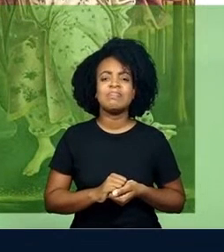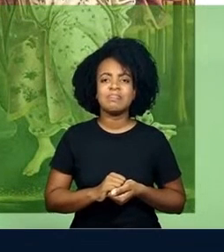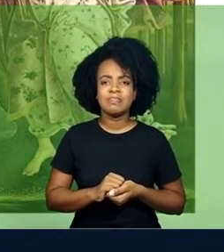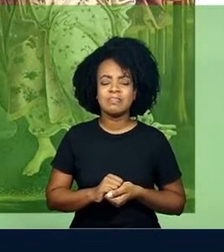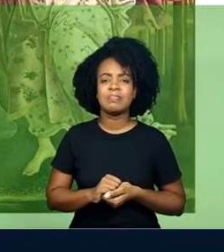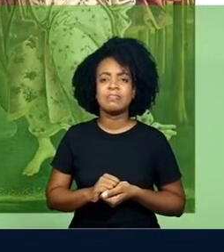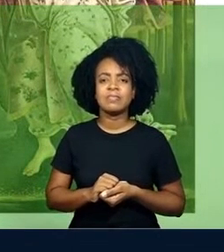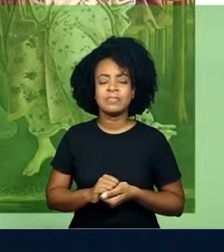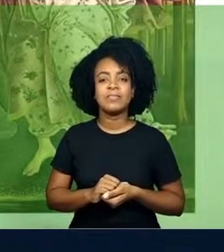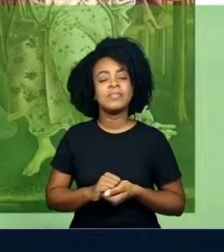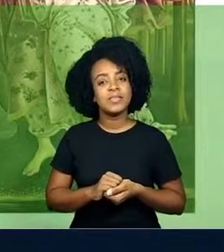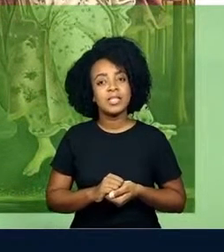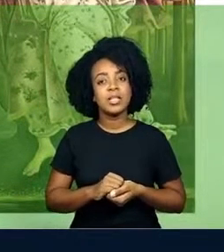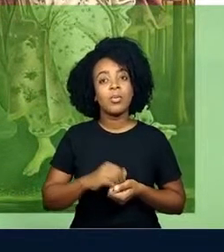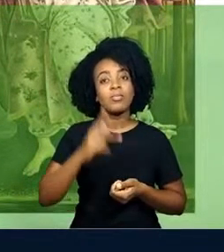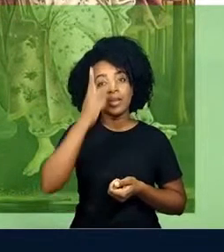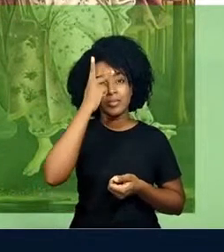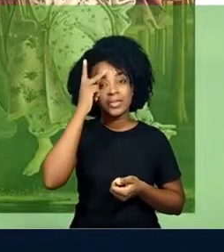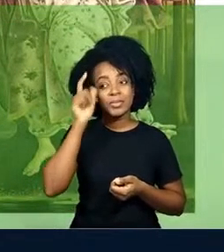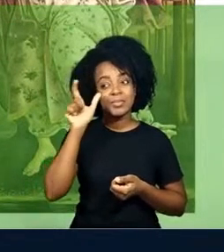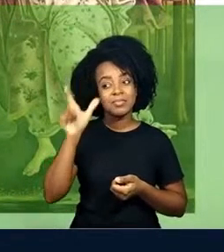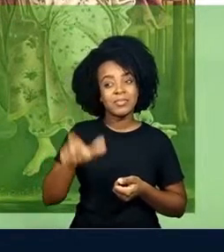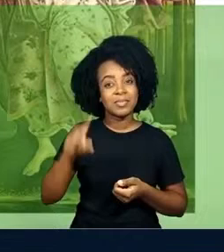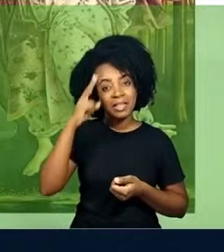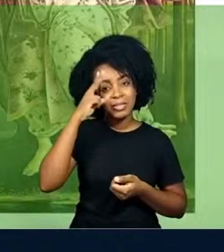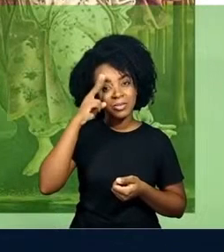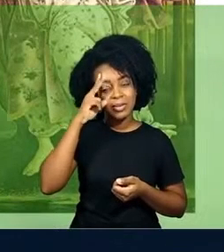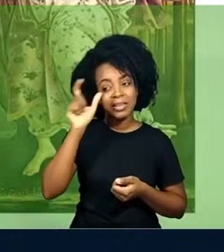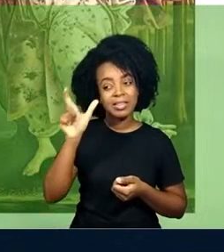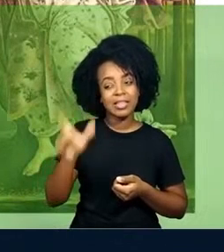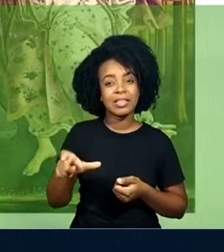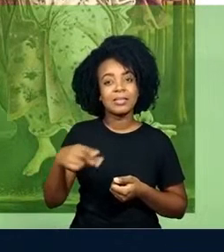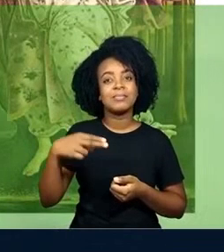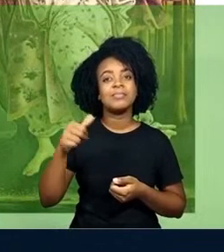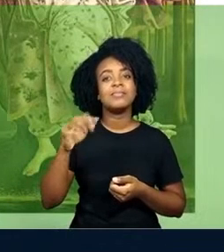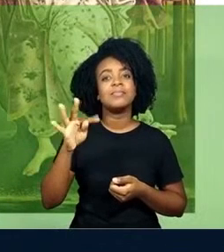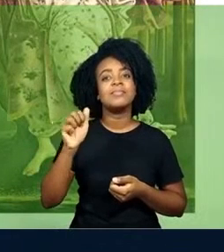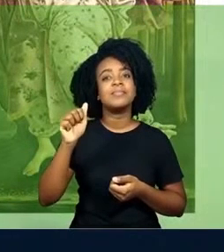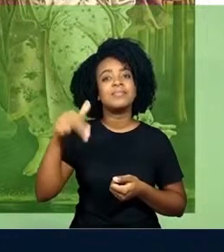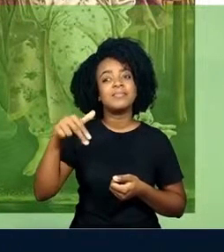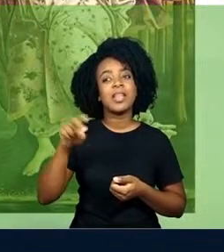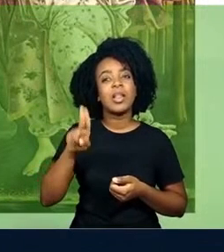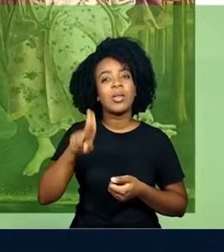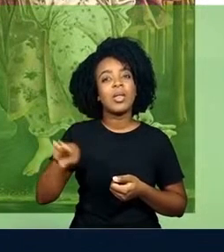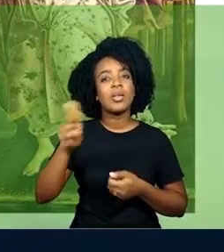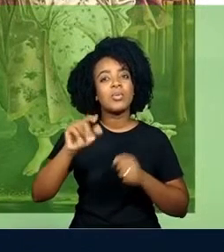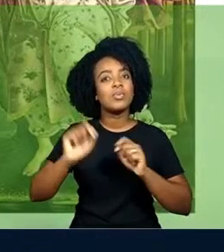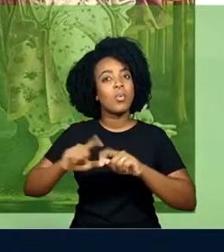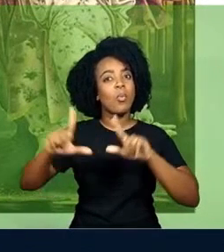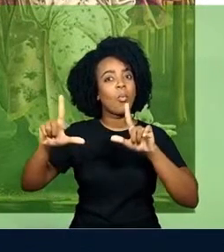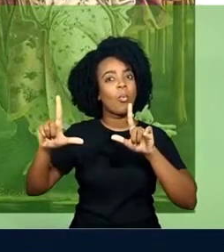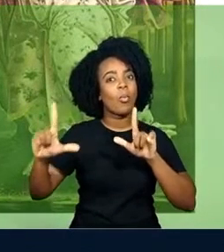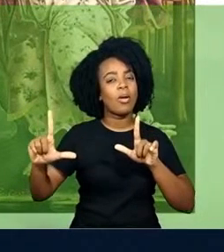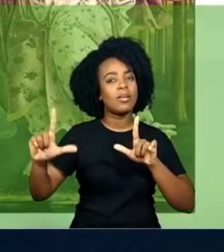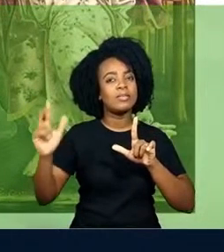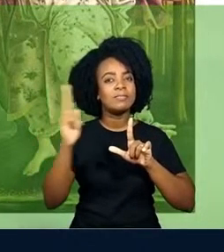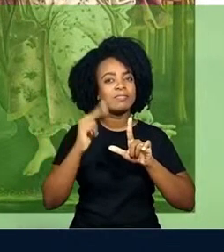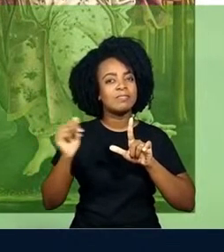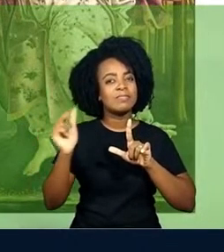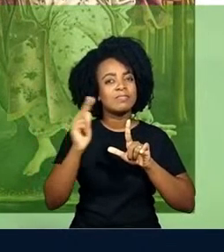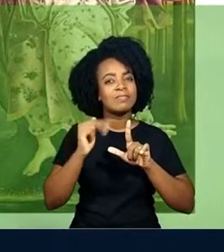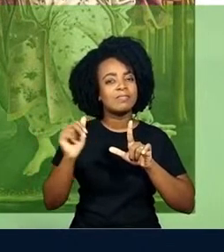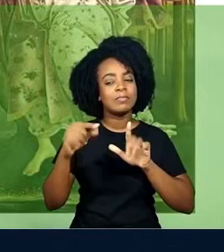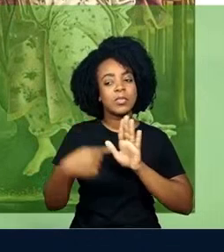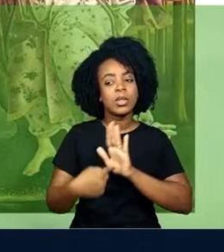O personagem Nathan utiliza um quadro para tentar explicar a